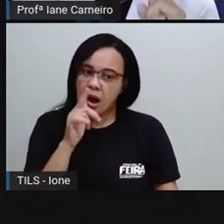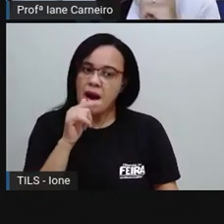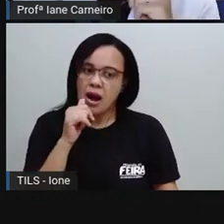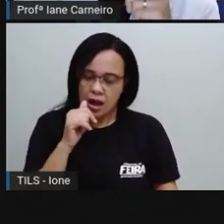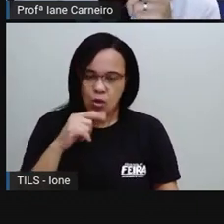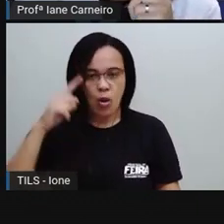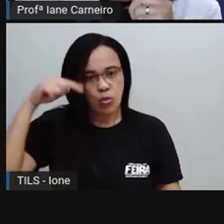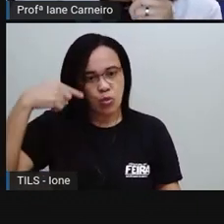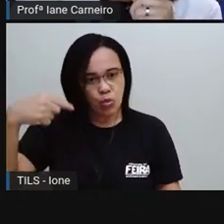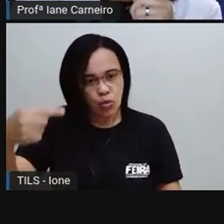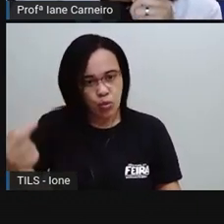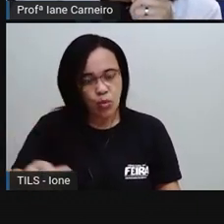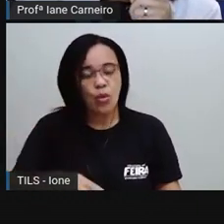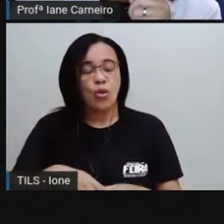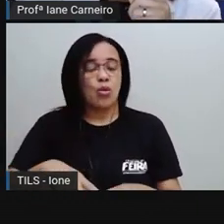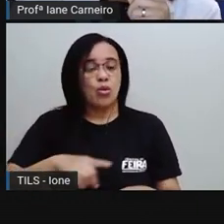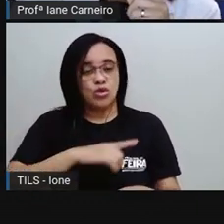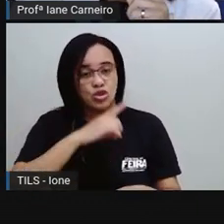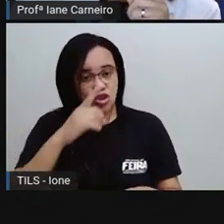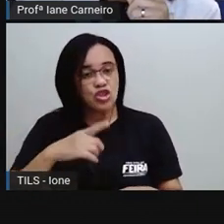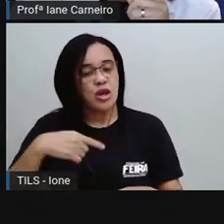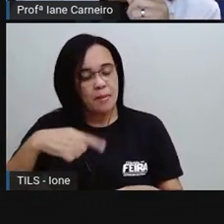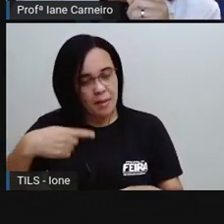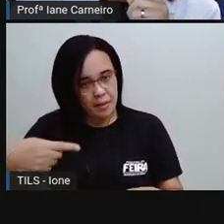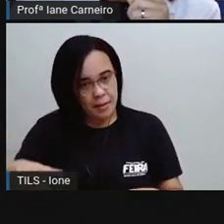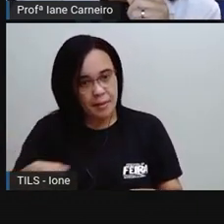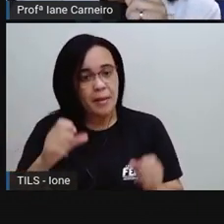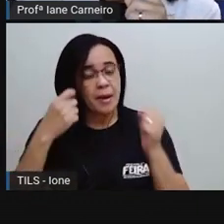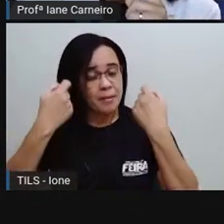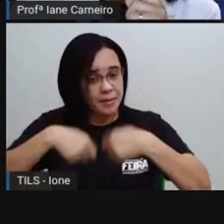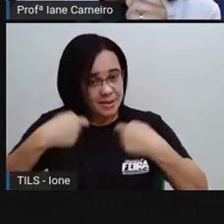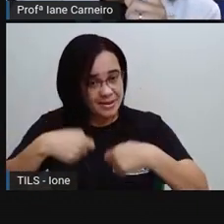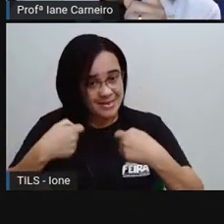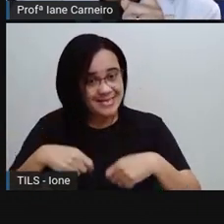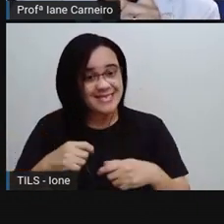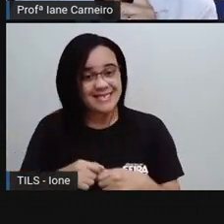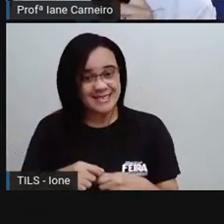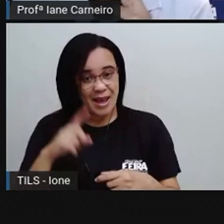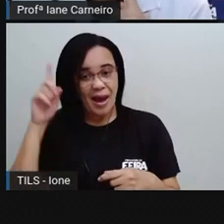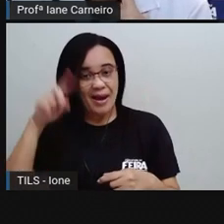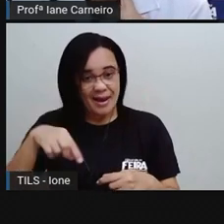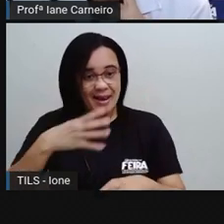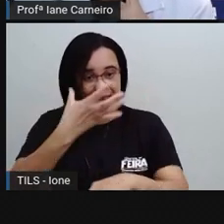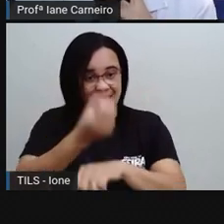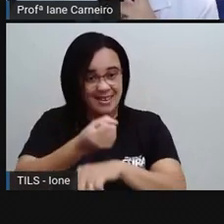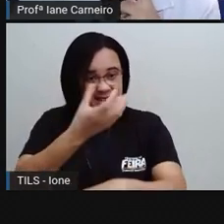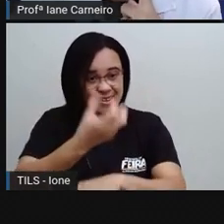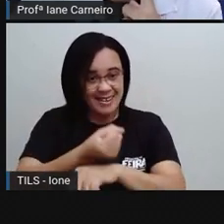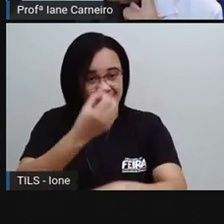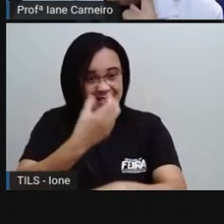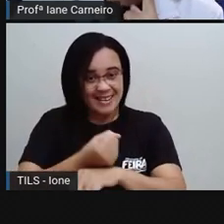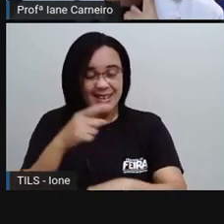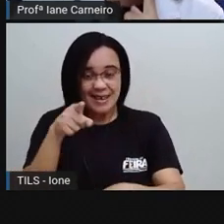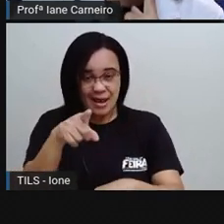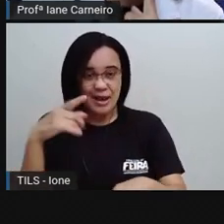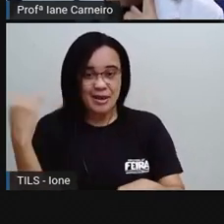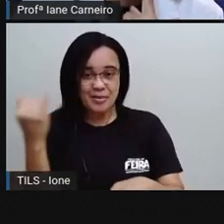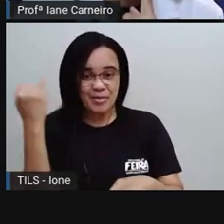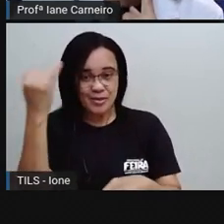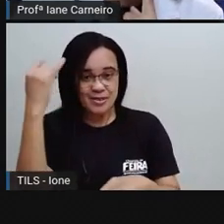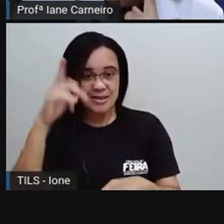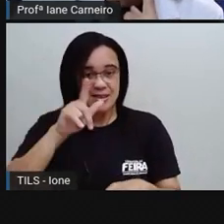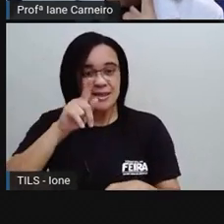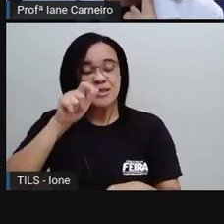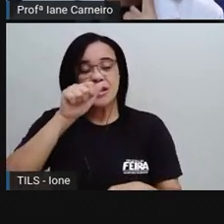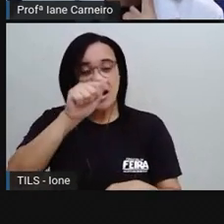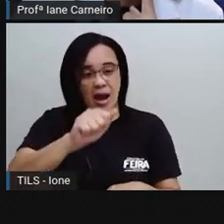dia. Aí a Pró colocou aqui a imagem desse celular, né, com um lembrete, né? E aí tem a gotinha aqui,